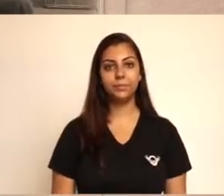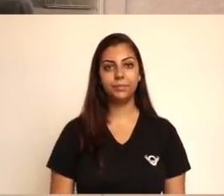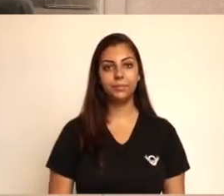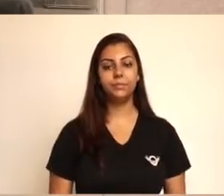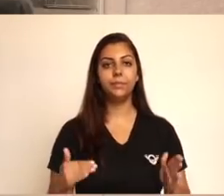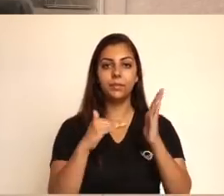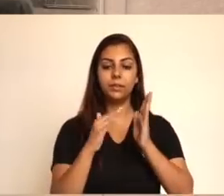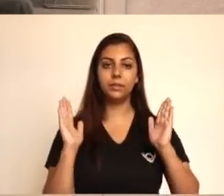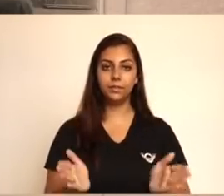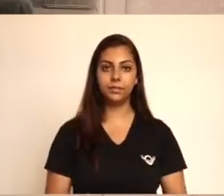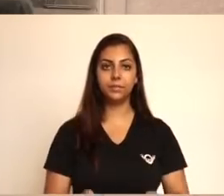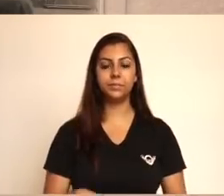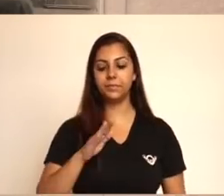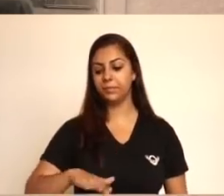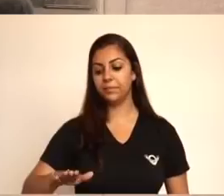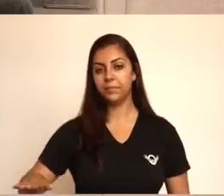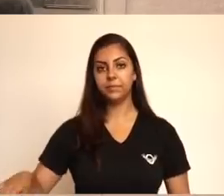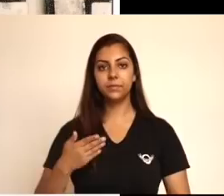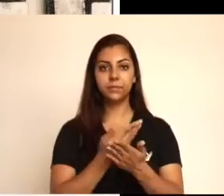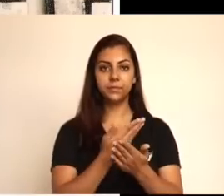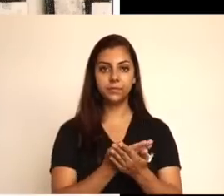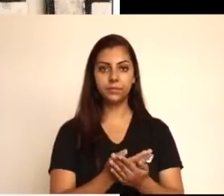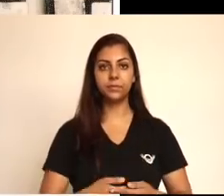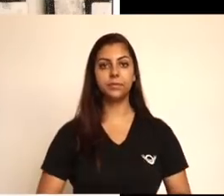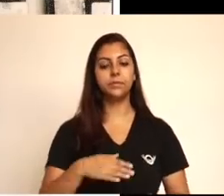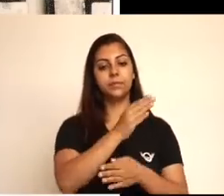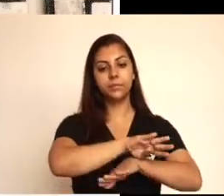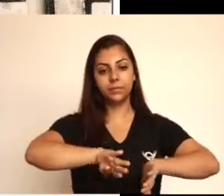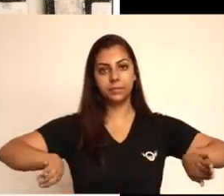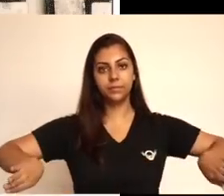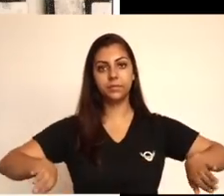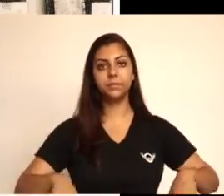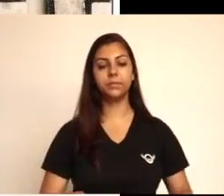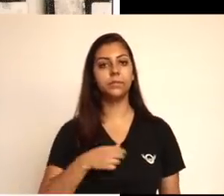1931, de